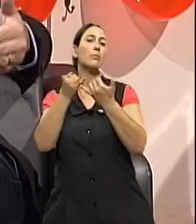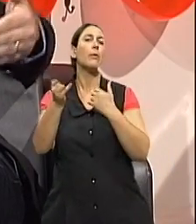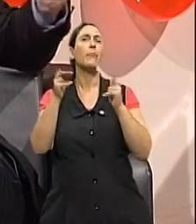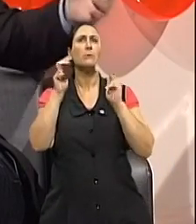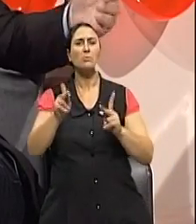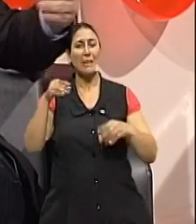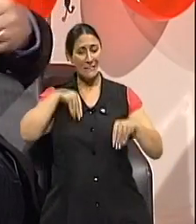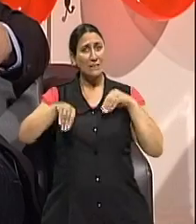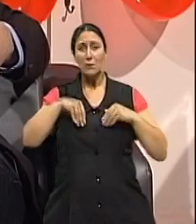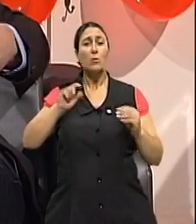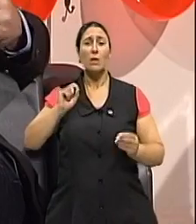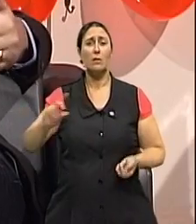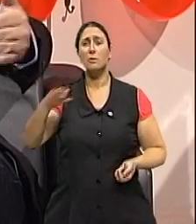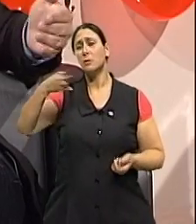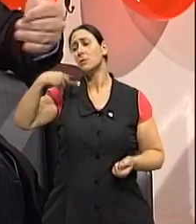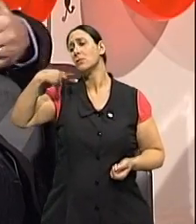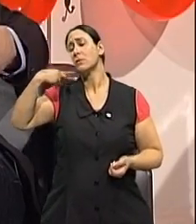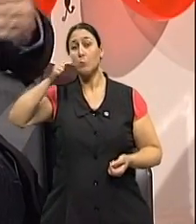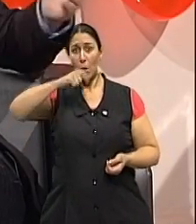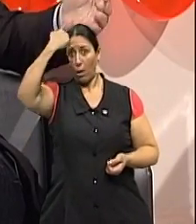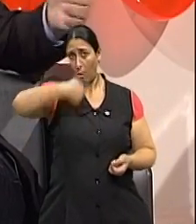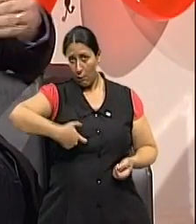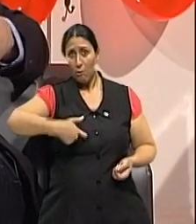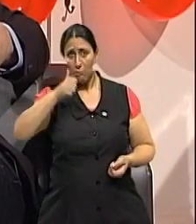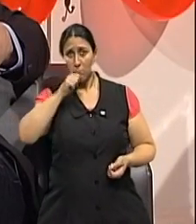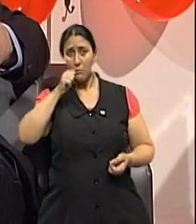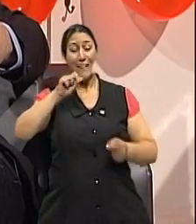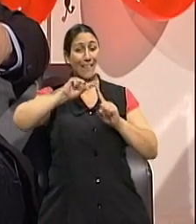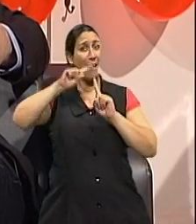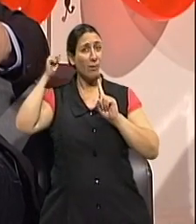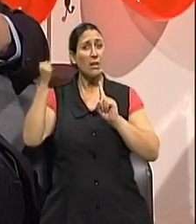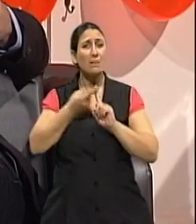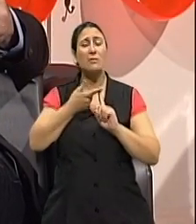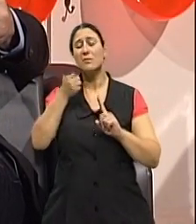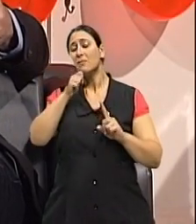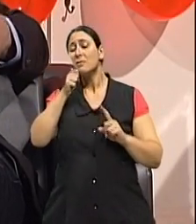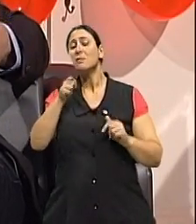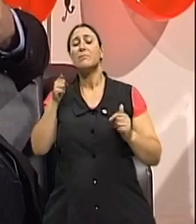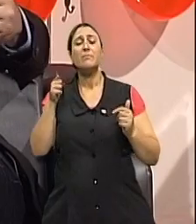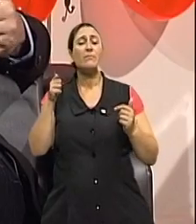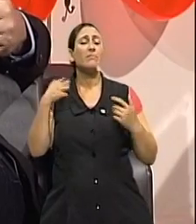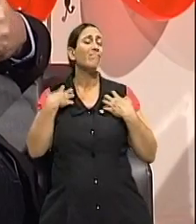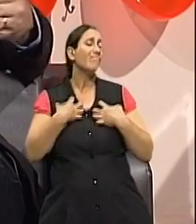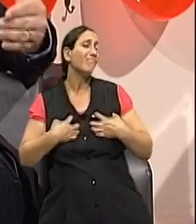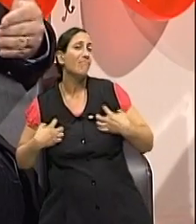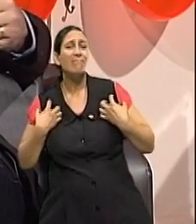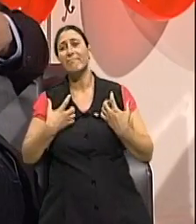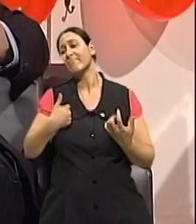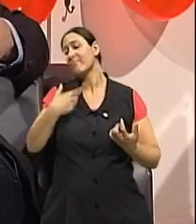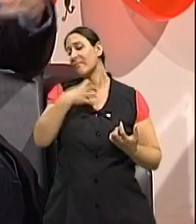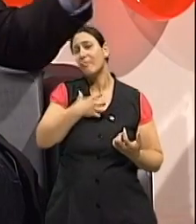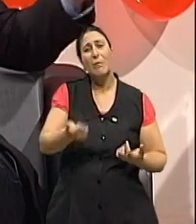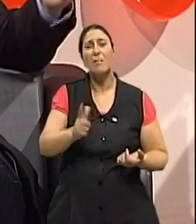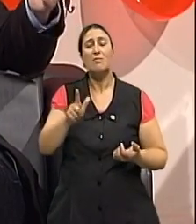Quem está deprimido tende a ter mais... Então, mulher, por exemplo, na gestação, né? Ela tende a ter mais uso de